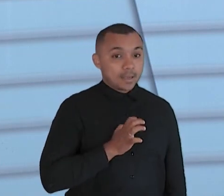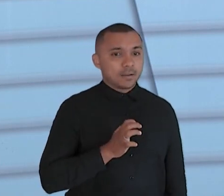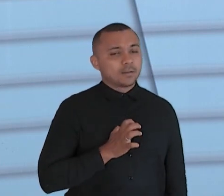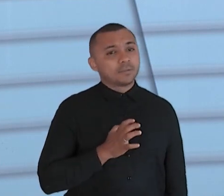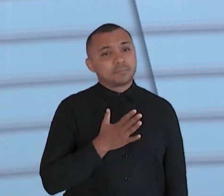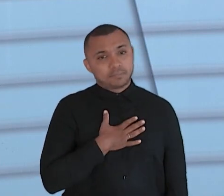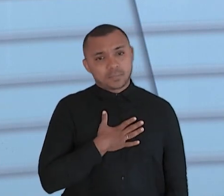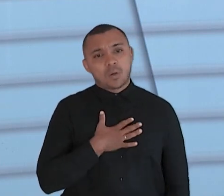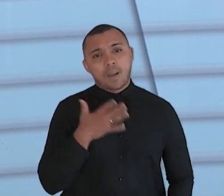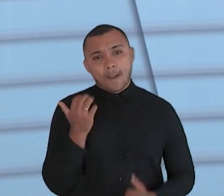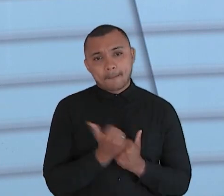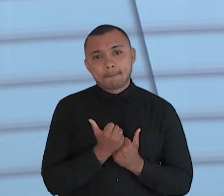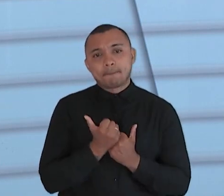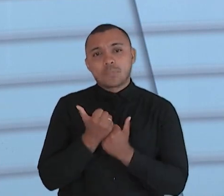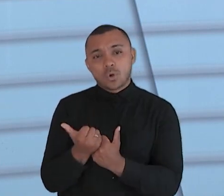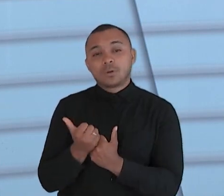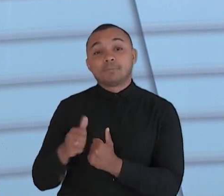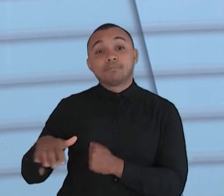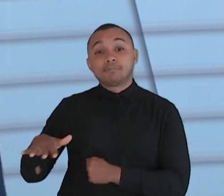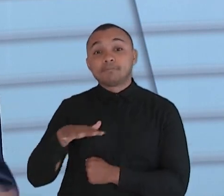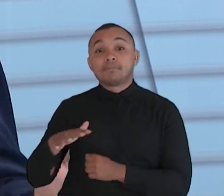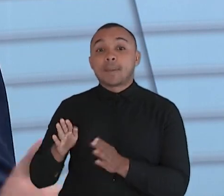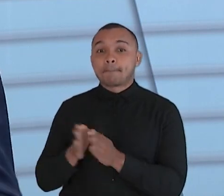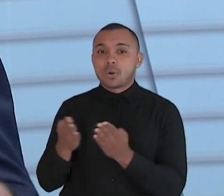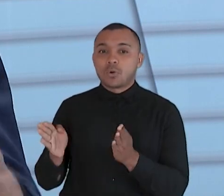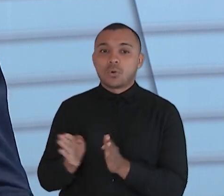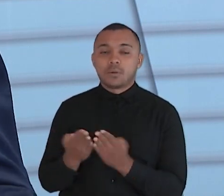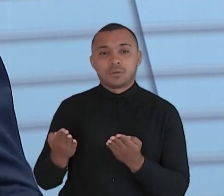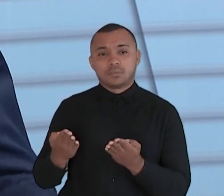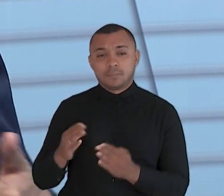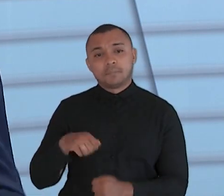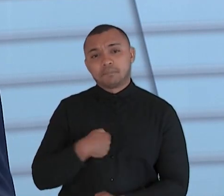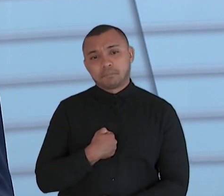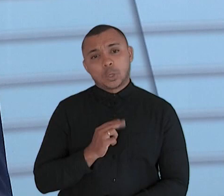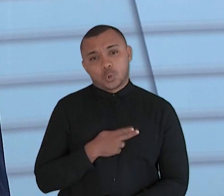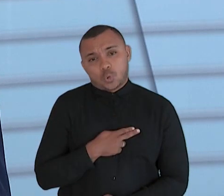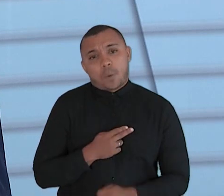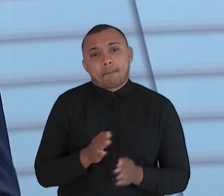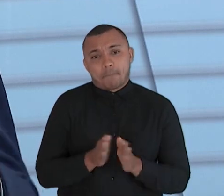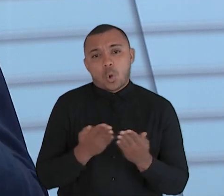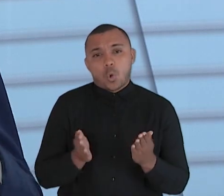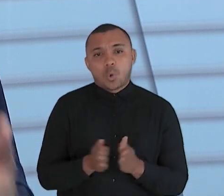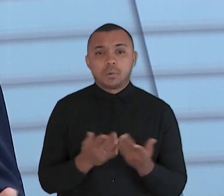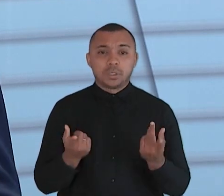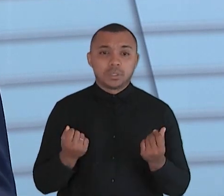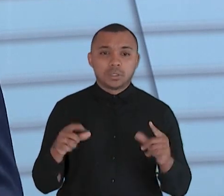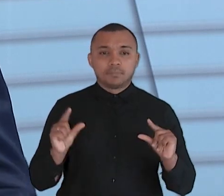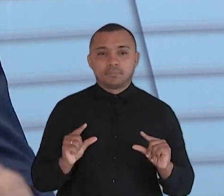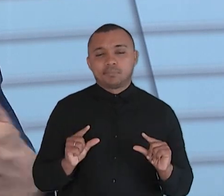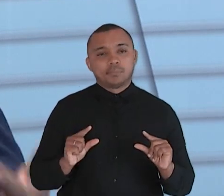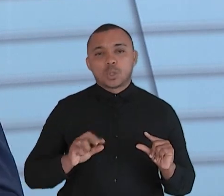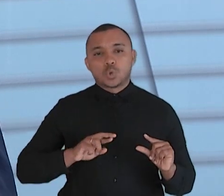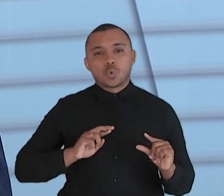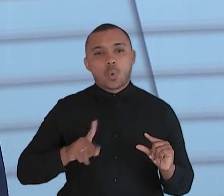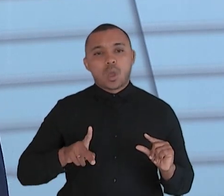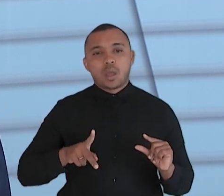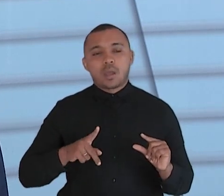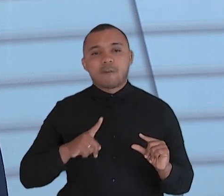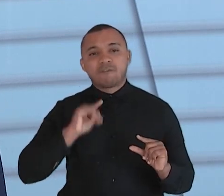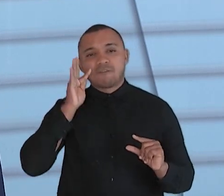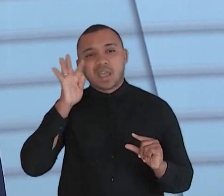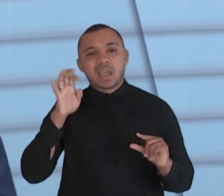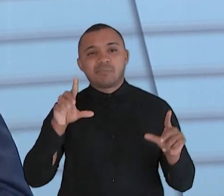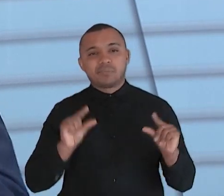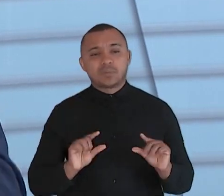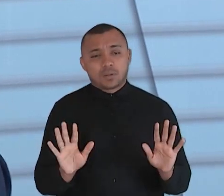dessa área que é chamada a área dos pobres primeiro porque eu me considero uma pessoa pobre mesmo não de espírito mas materialmente falando